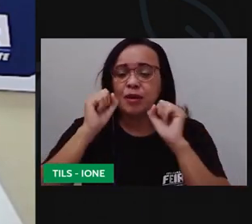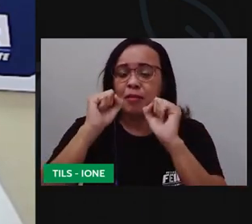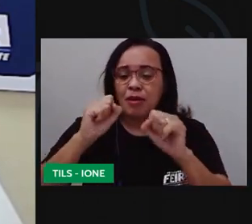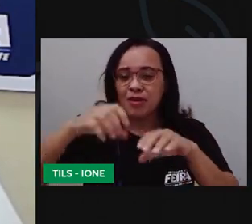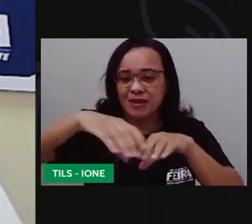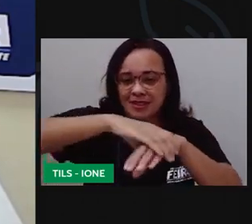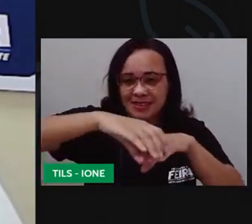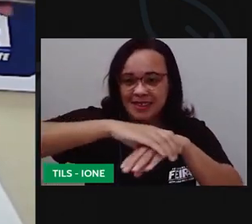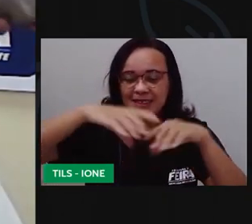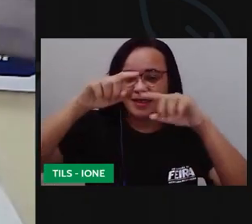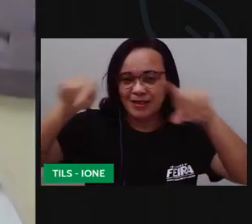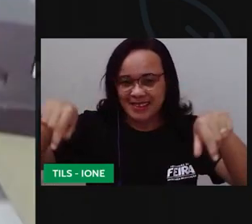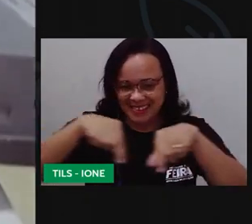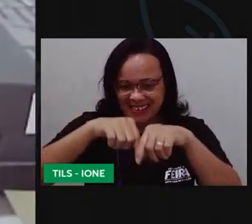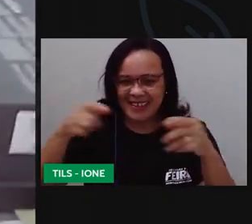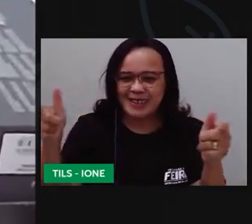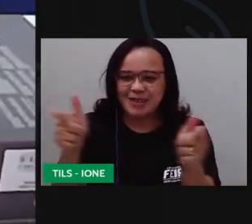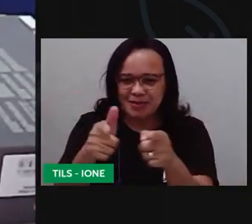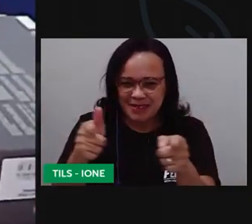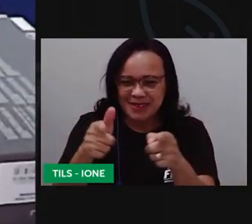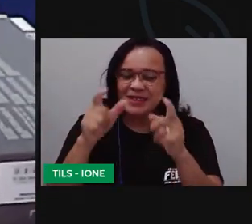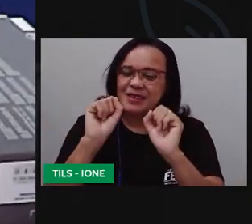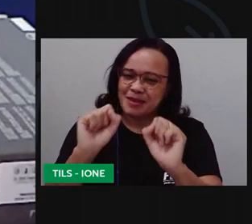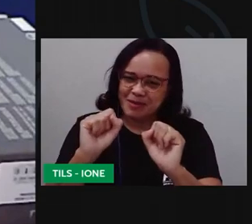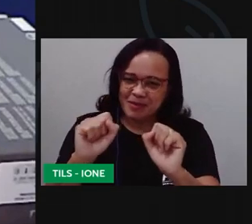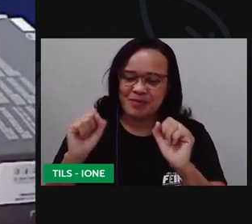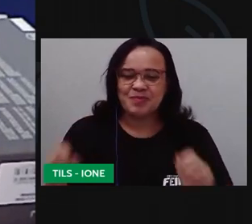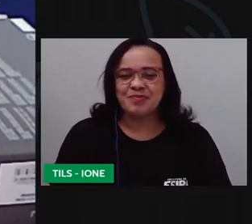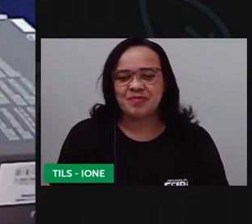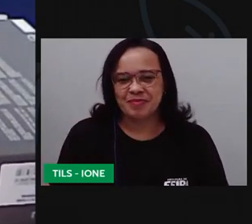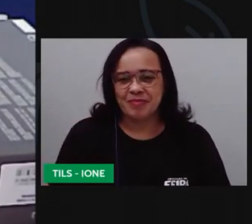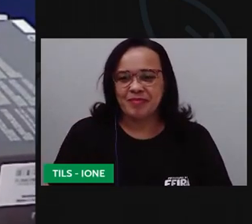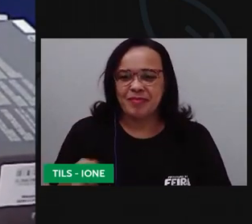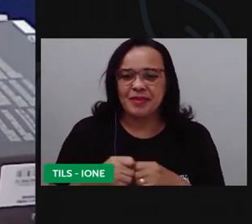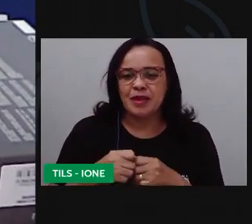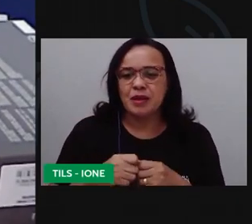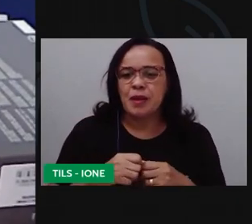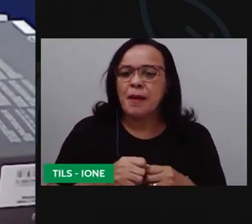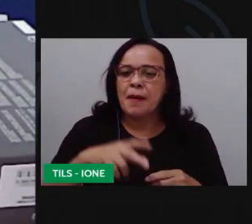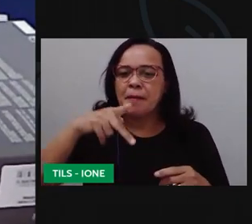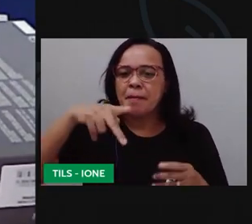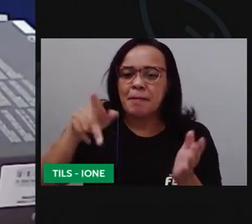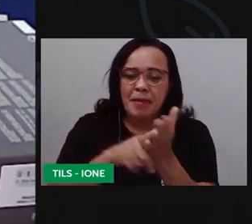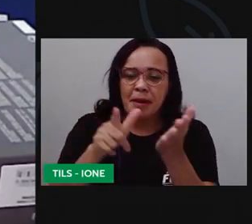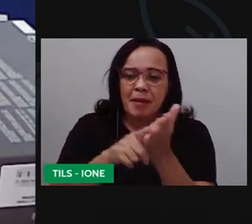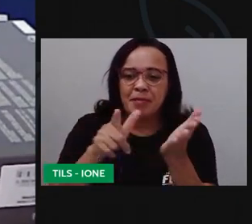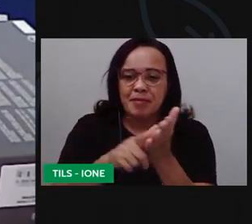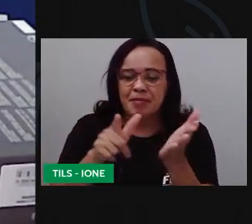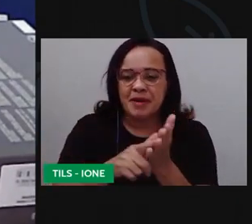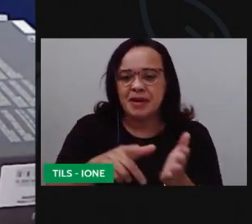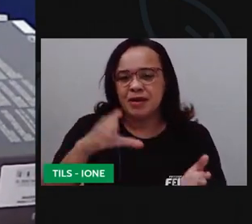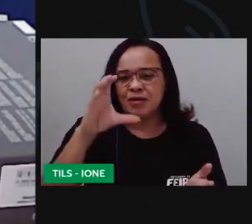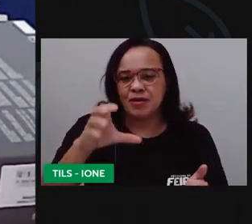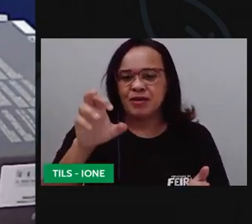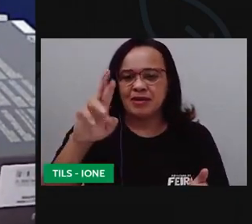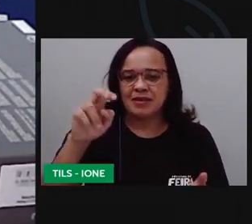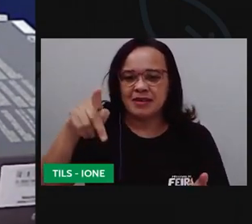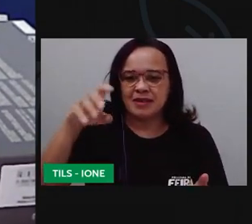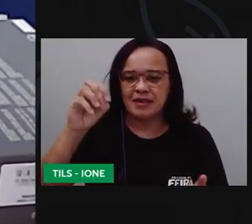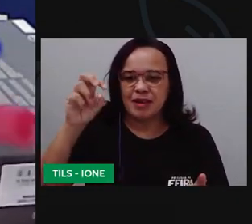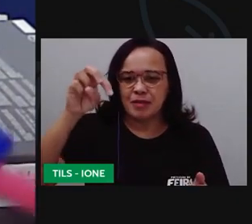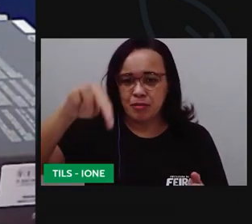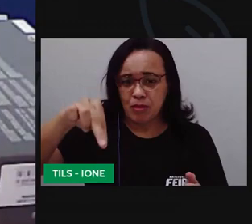ou pode ser uma caixa pequenininha aí a Pro tá usando aqui papel crepom hoje você pode usar né uma